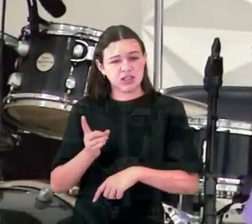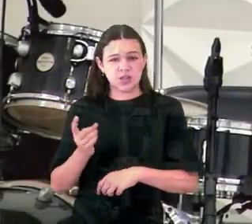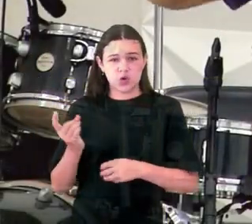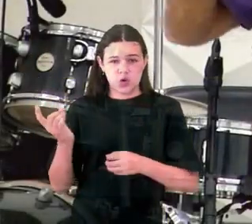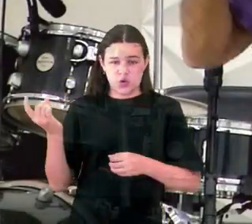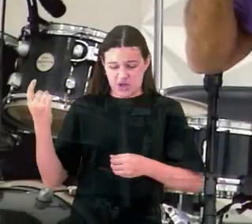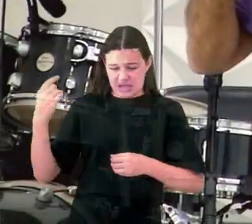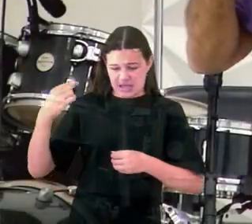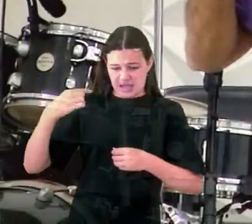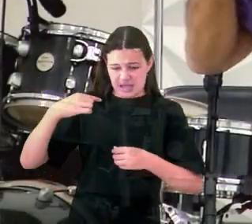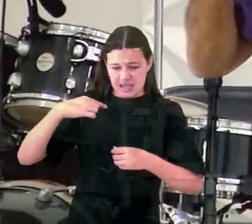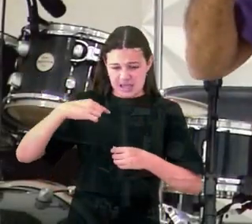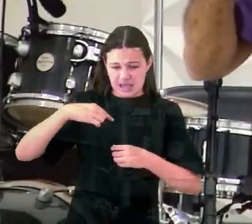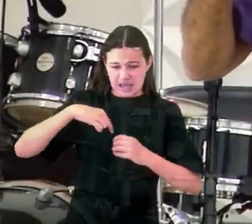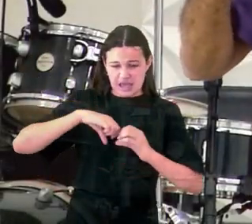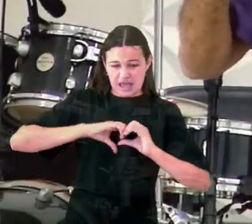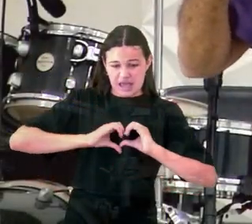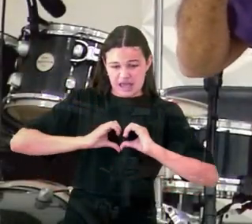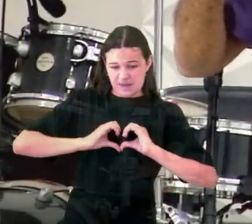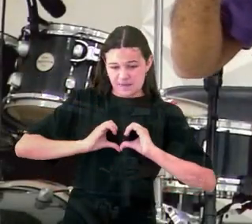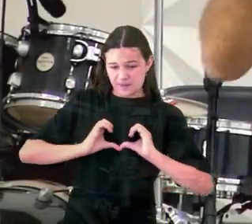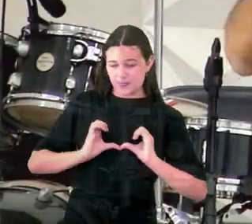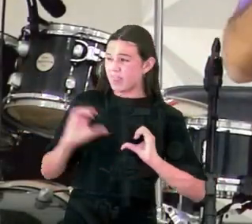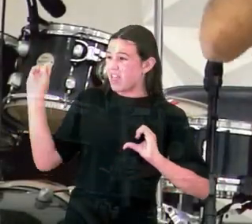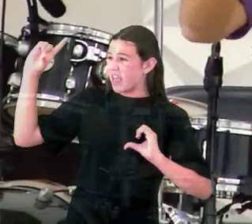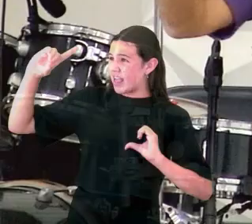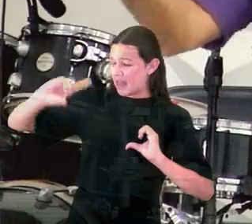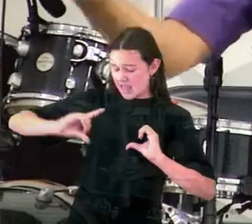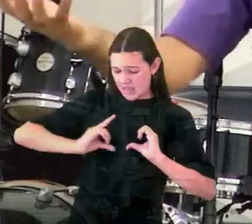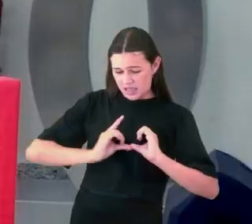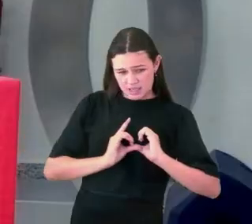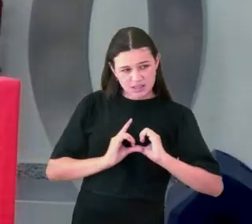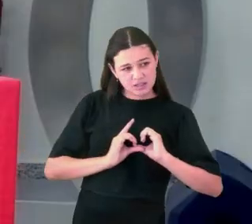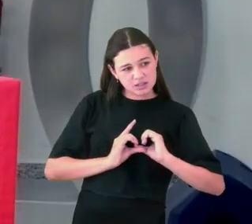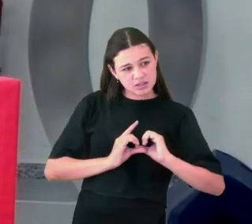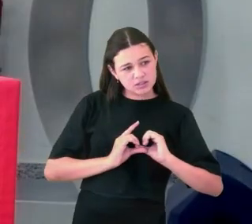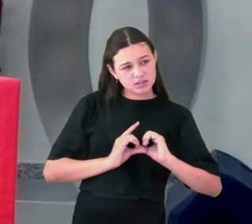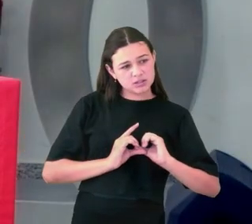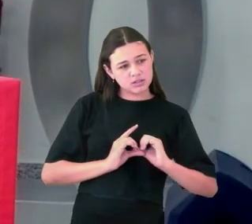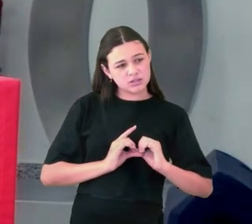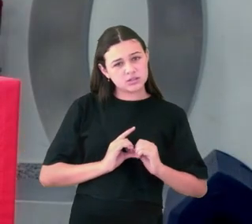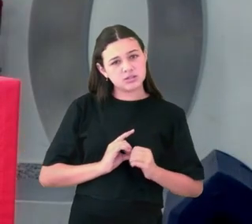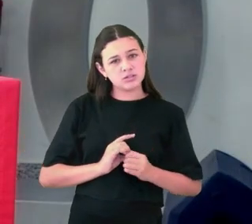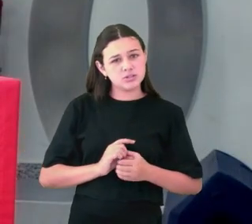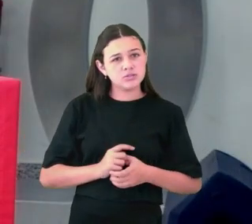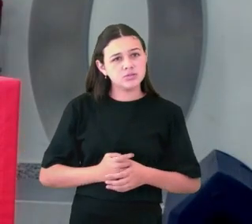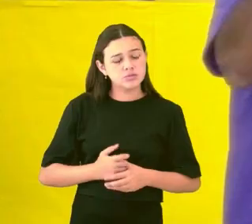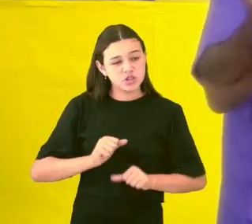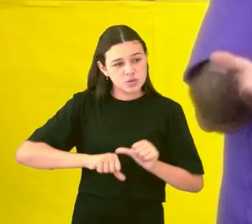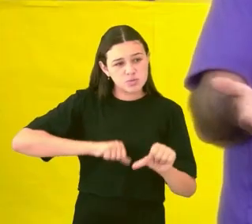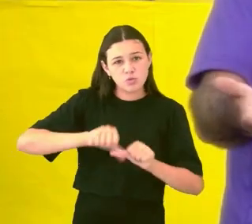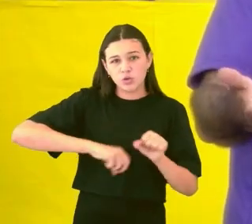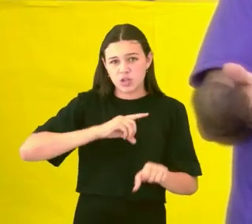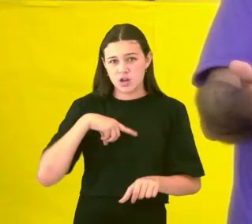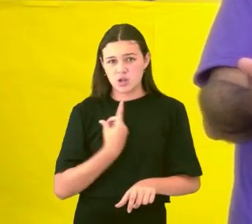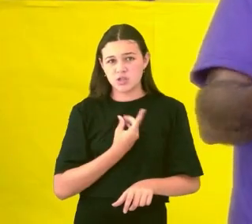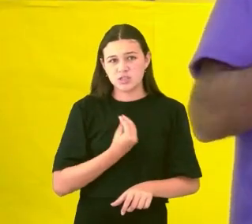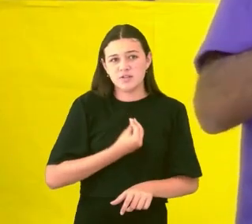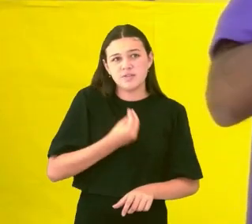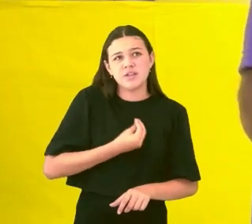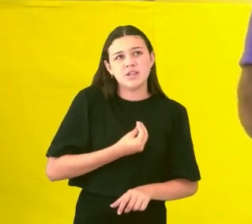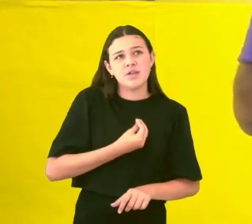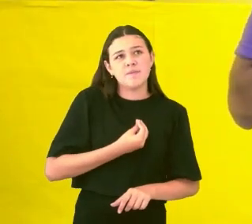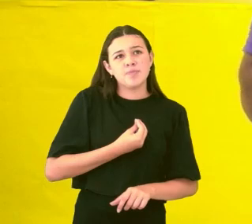trago o Espírito Santo de Deus, o que é que acontece? O caos se transforma em ordem. A confusão se encontra sentido.